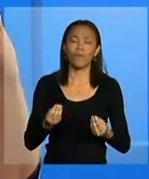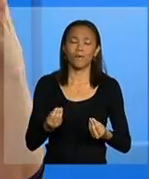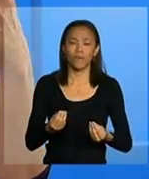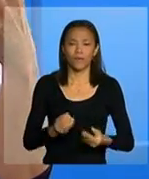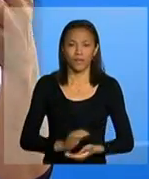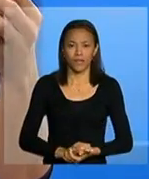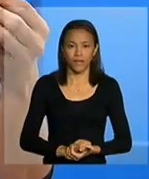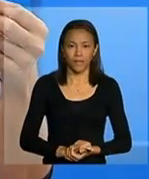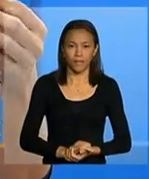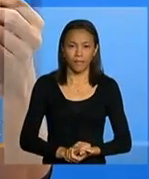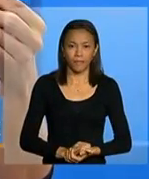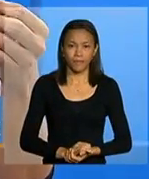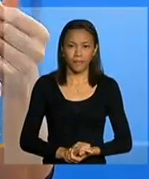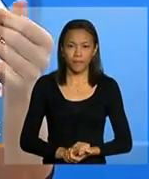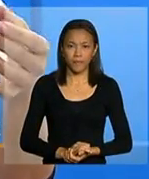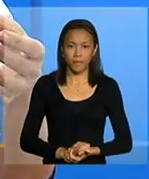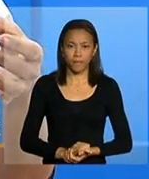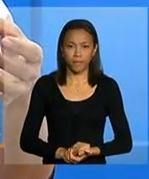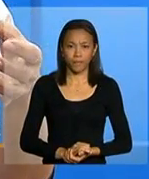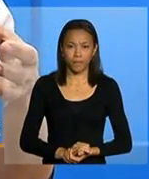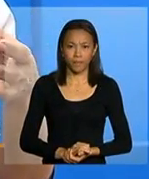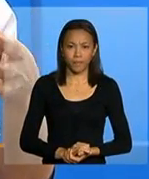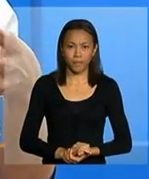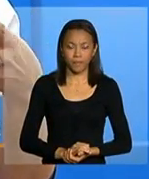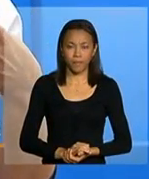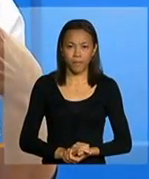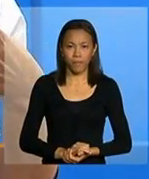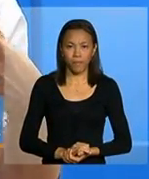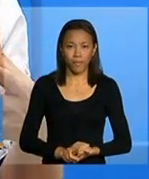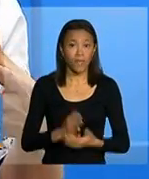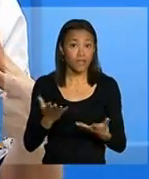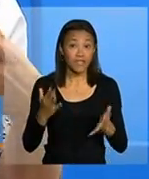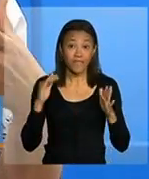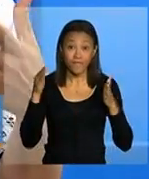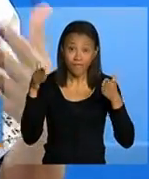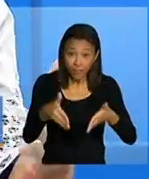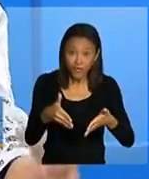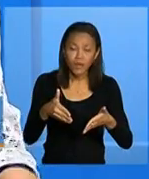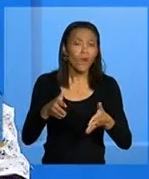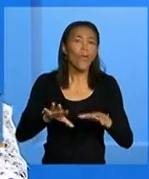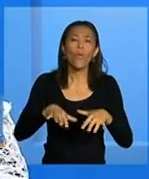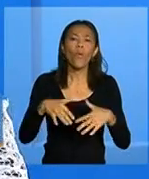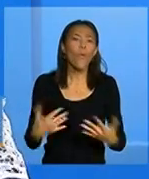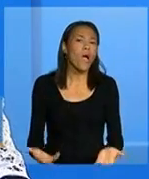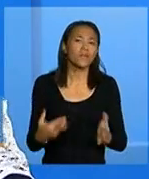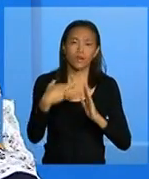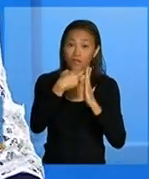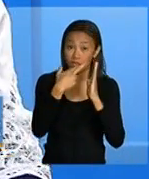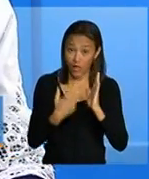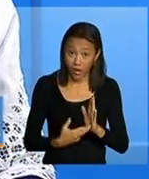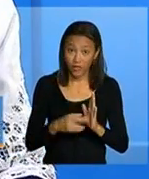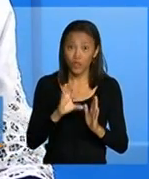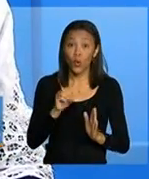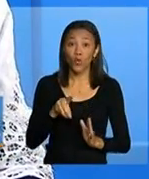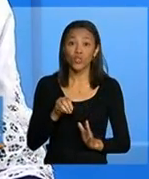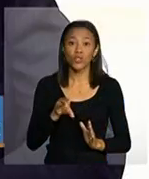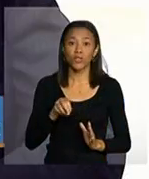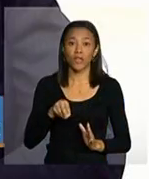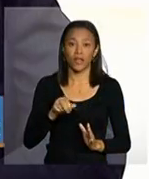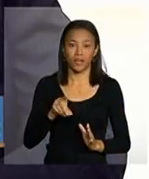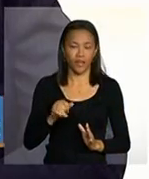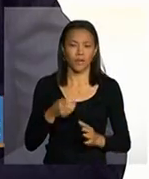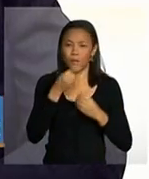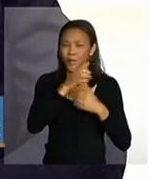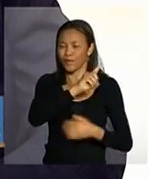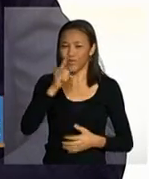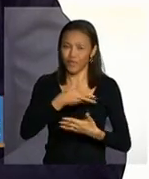enfatizar isso. Quais são as condicionalidades? Bom dia, Adriana. Bom